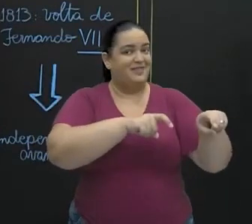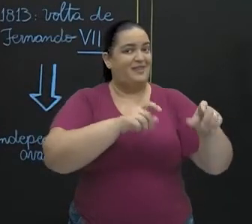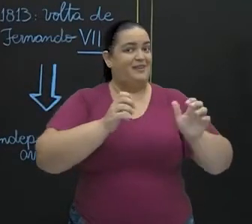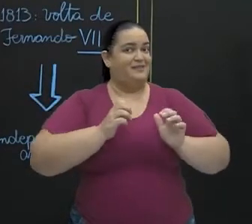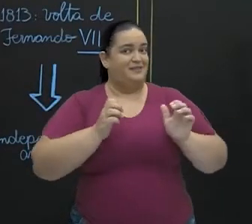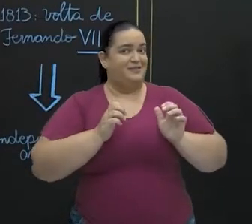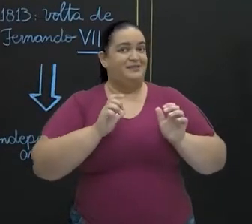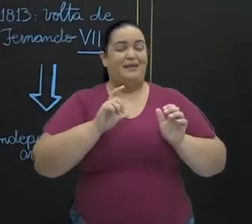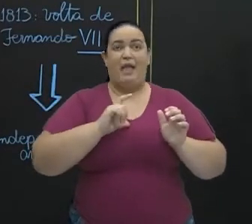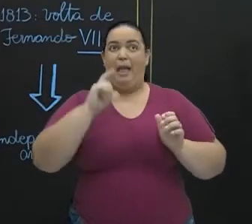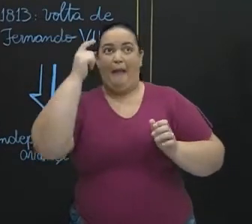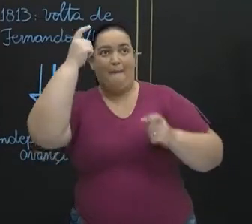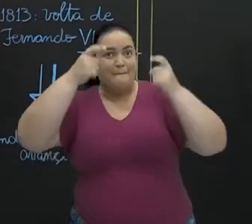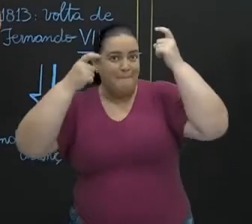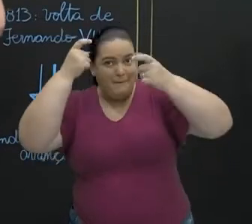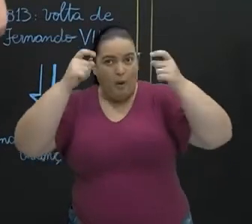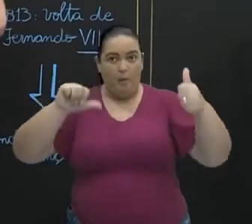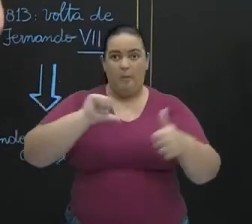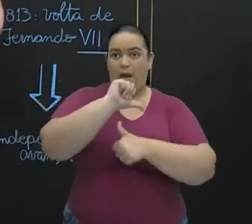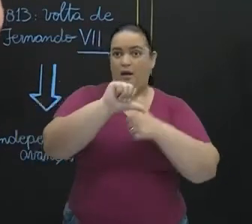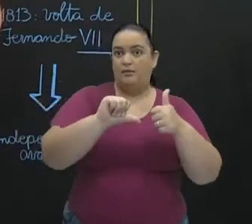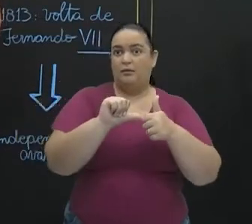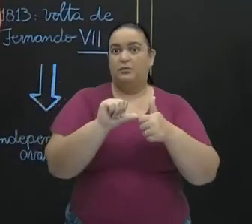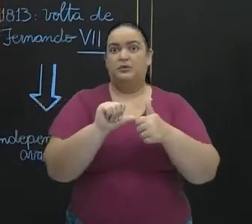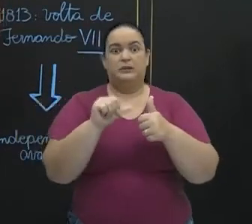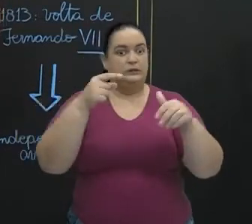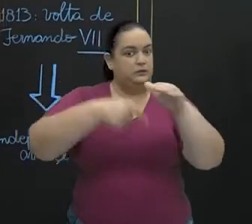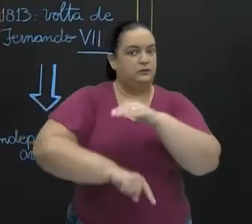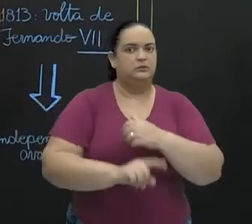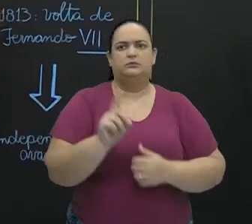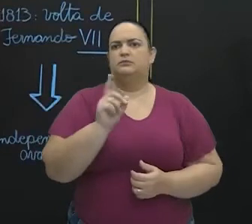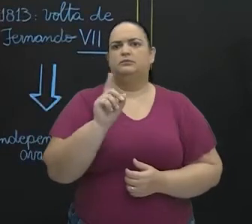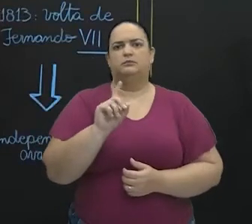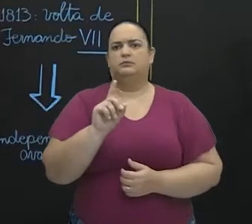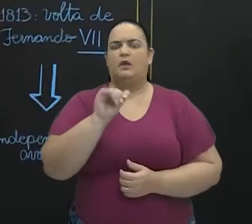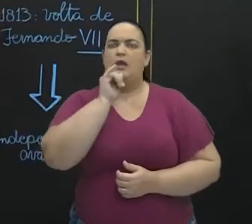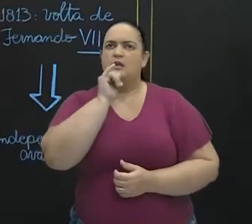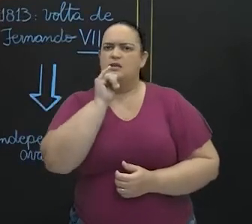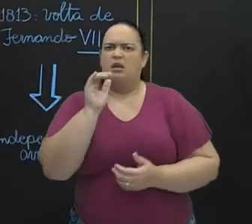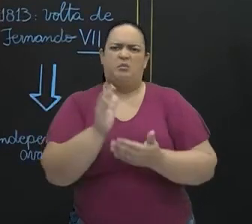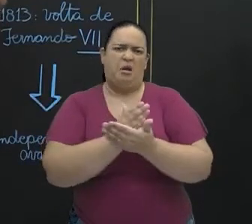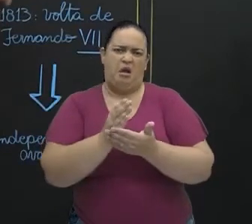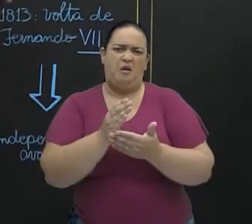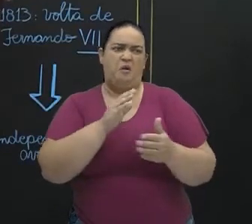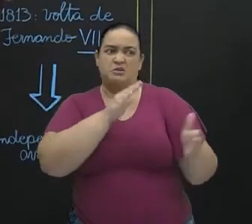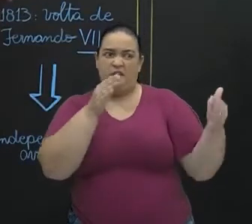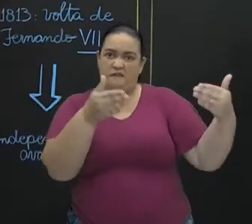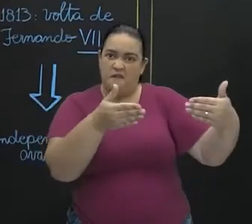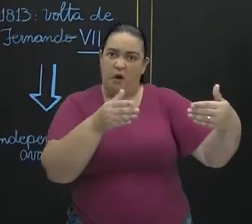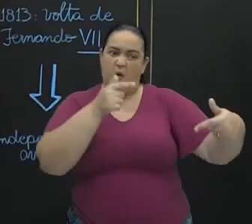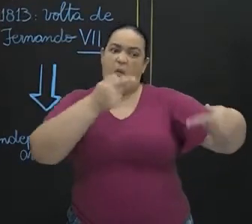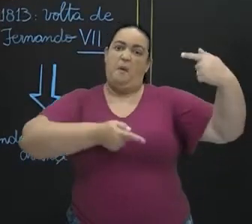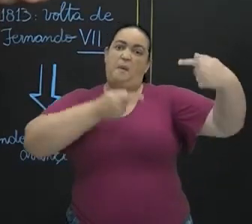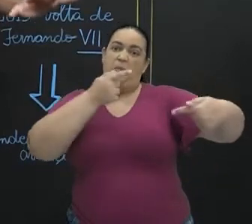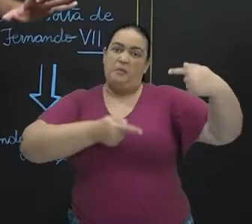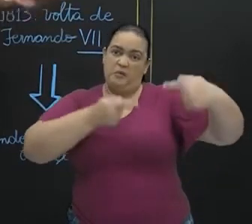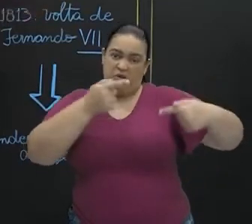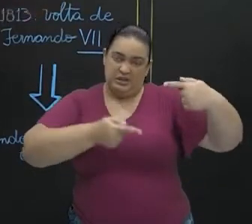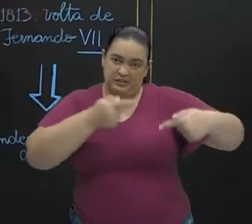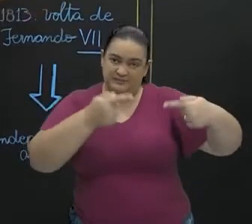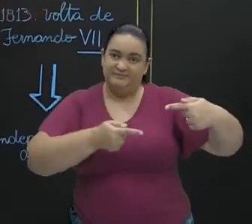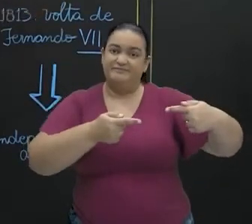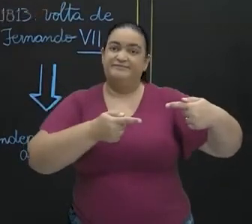grande assim com a transformação. Muitas vezes a questão era muito mais da independência política, ou seja, para garantir o